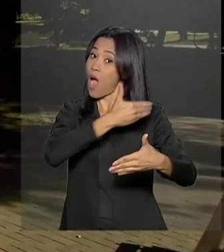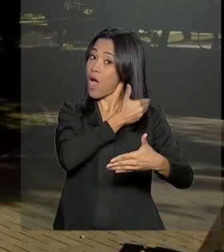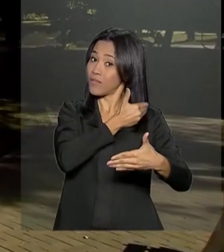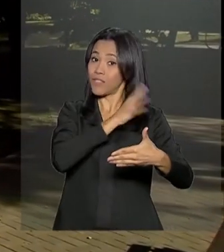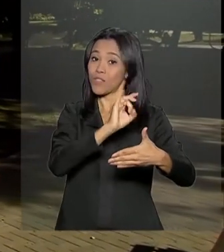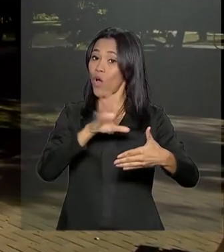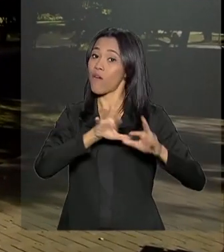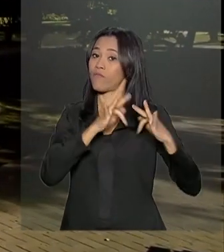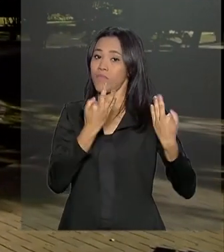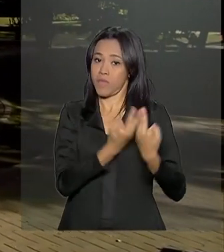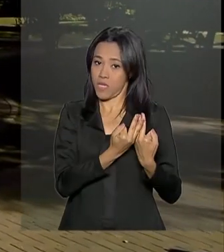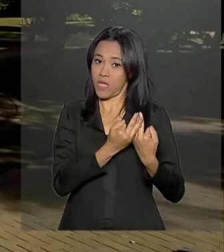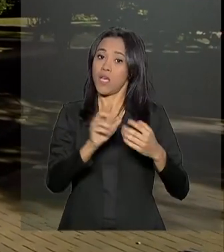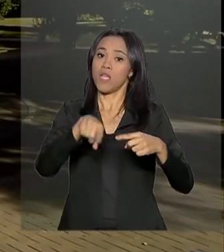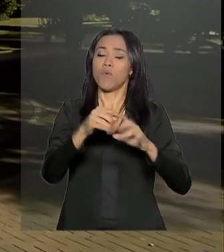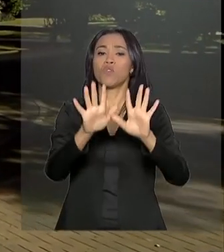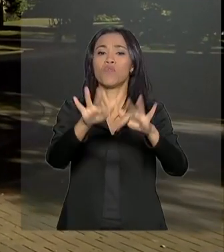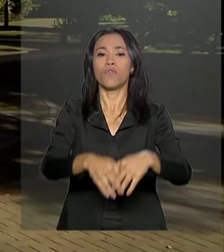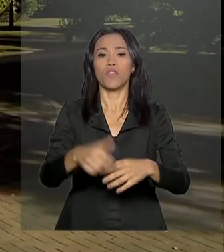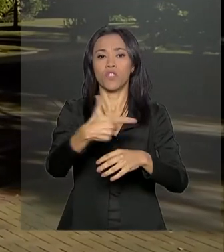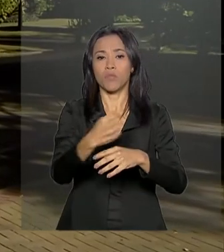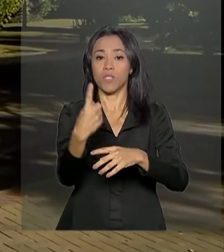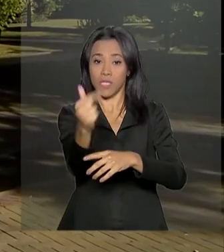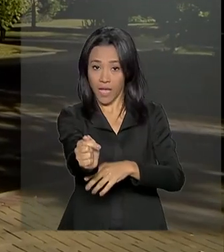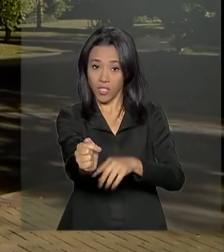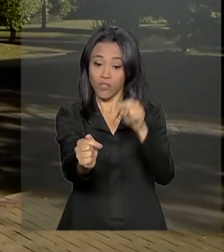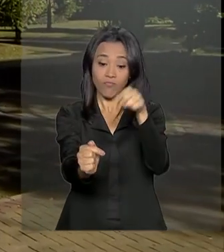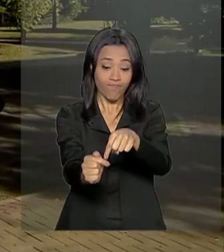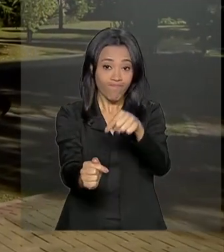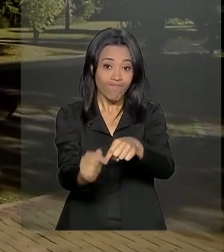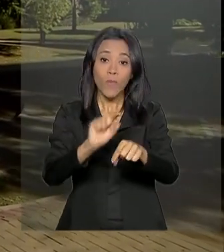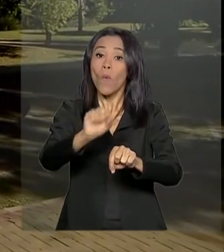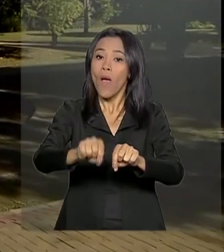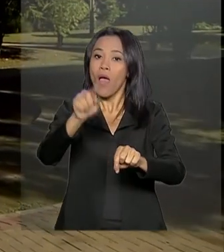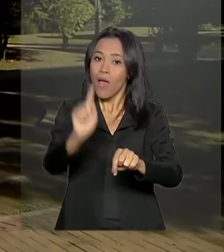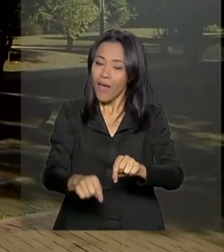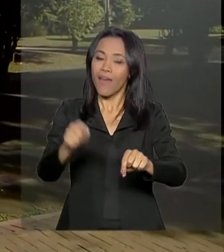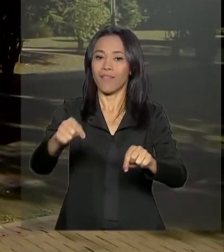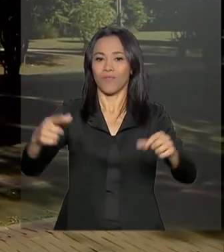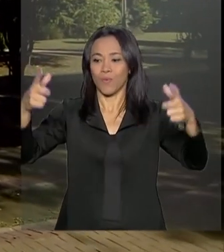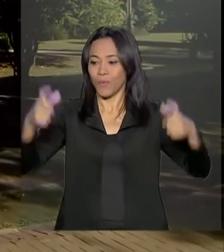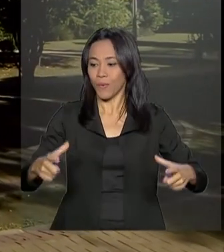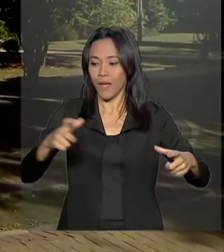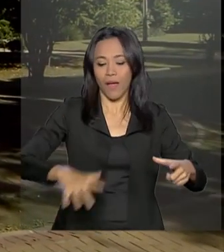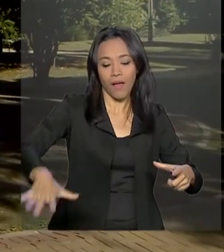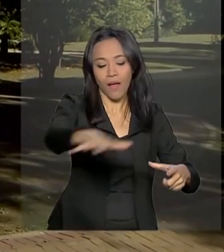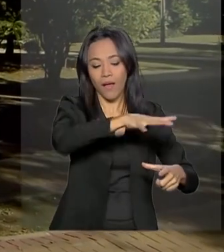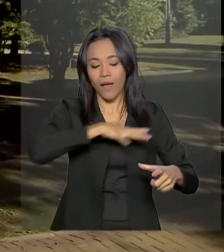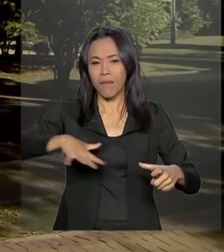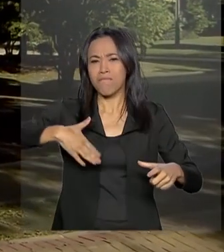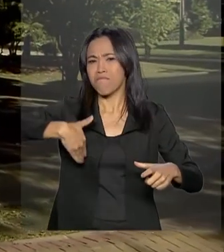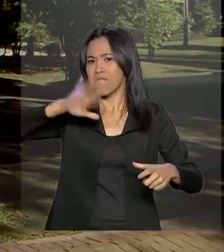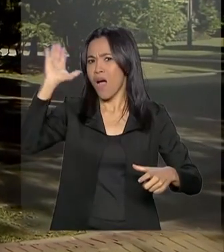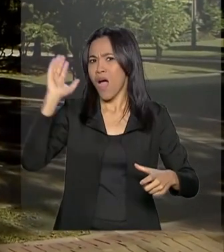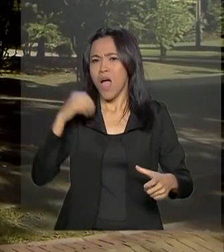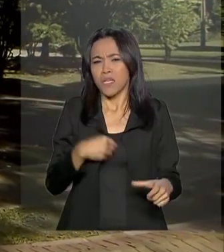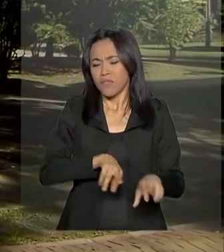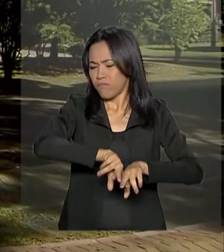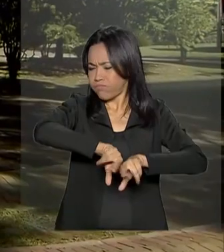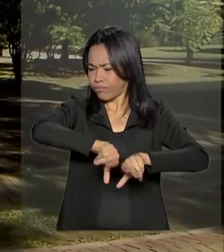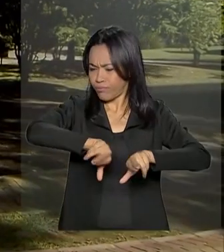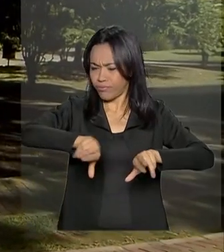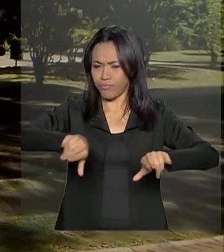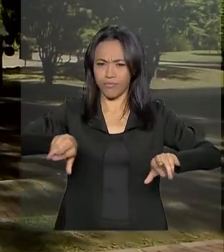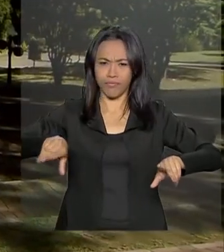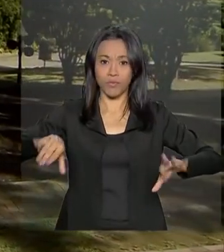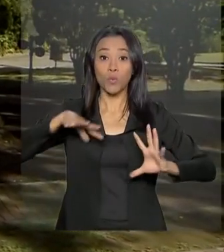portuguesa. No fim de 2017, o jardim foi considerado como a instituição botânica com o maior acervo exclusivo do mundo.